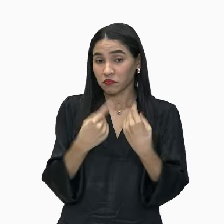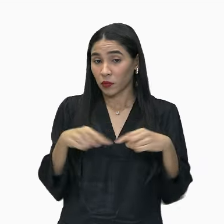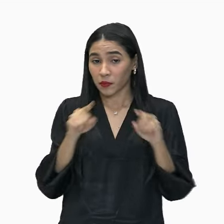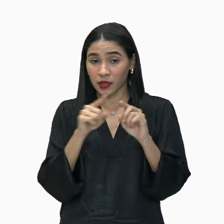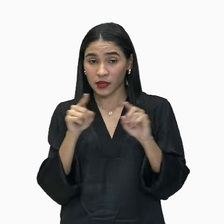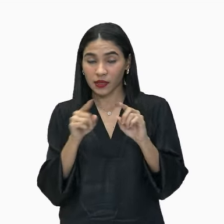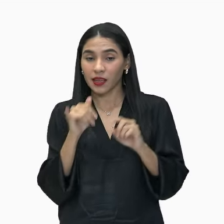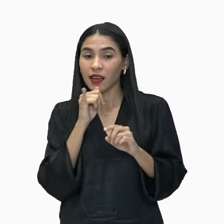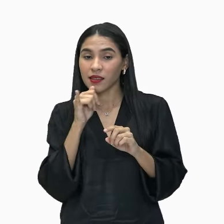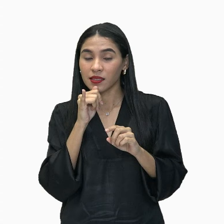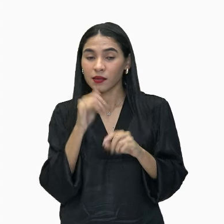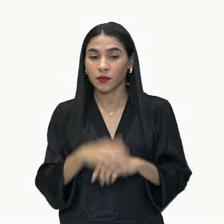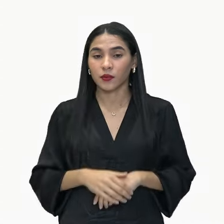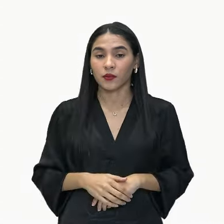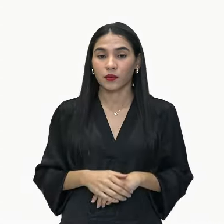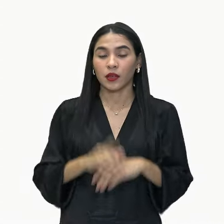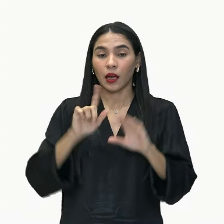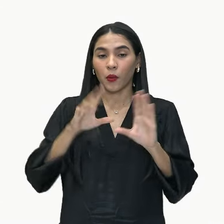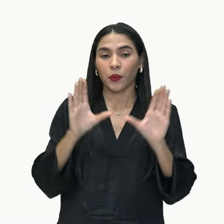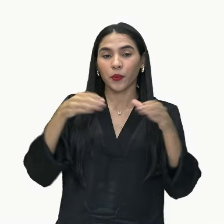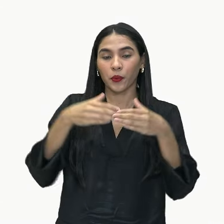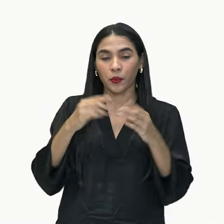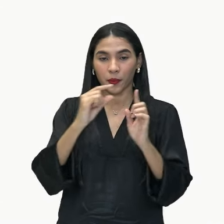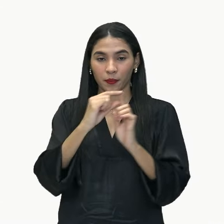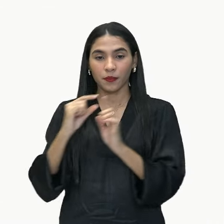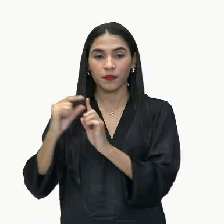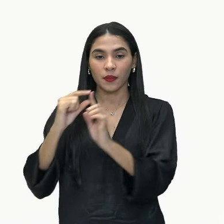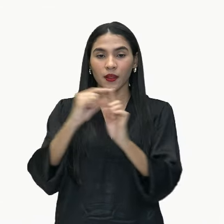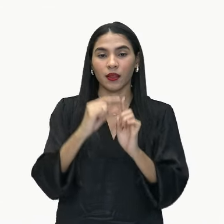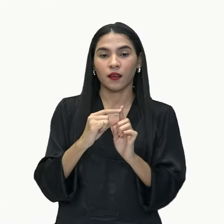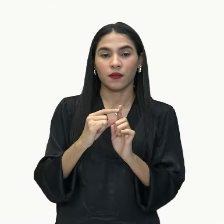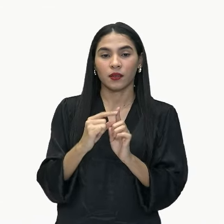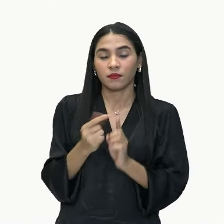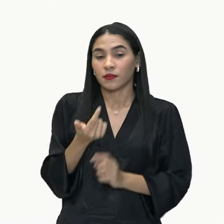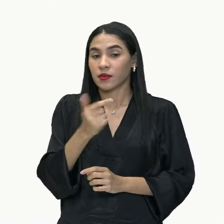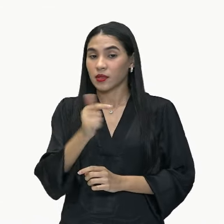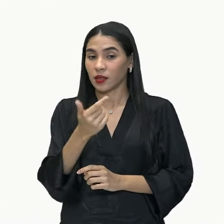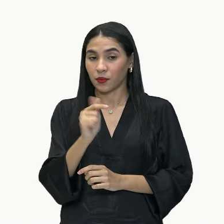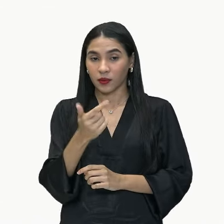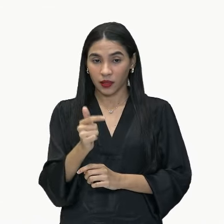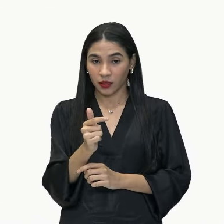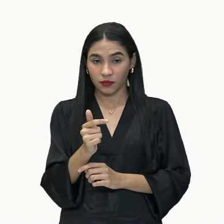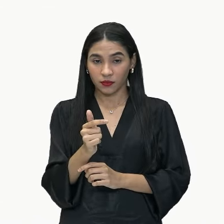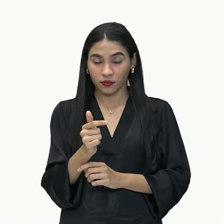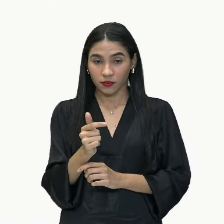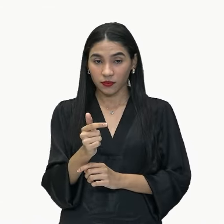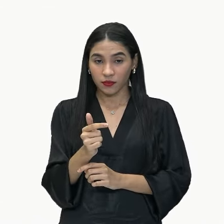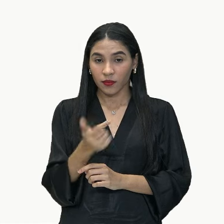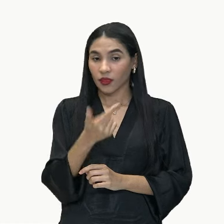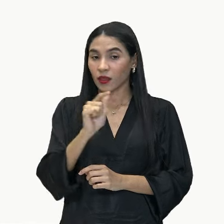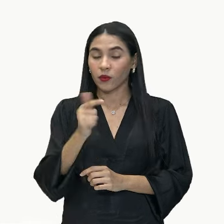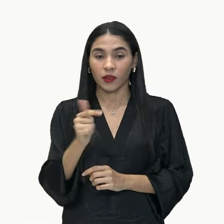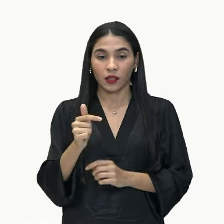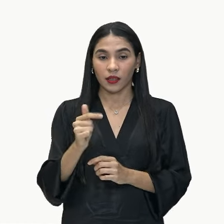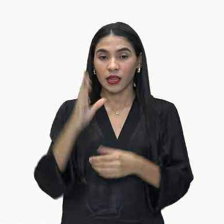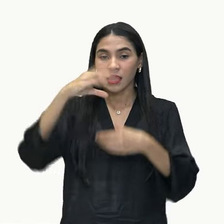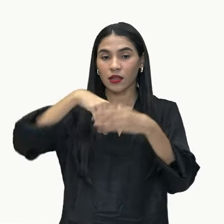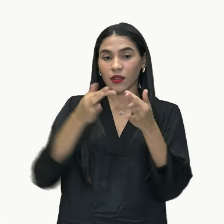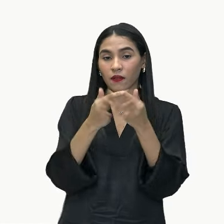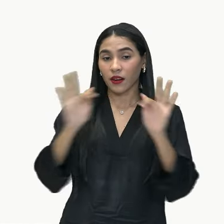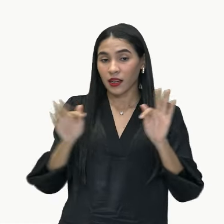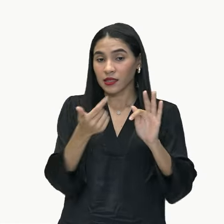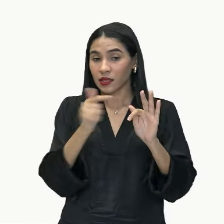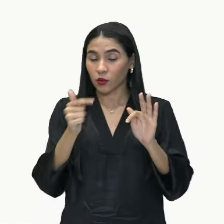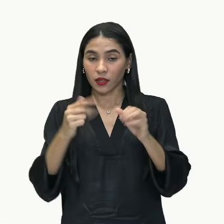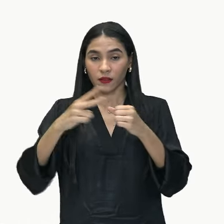Uma expressão, conjunto de palavras que não tem não tem verbo nessa composição,